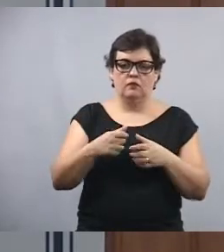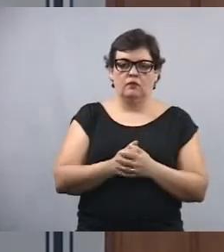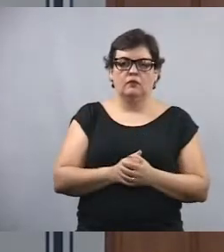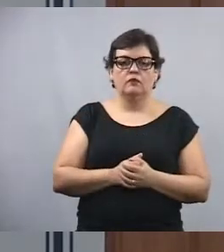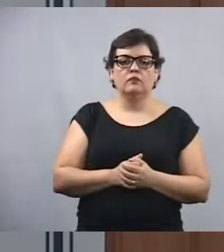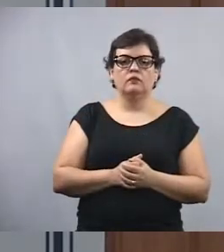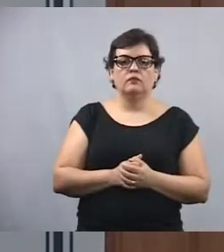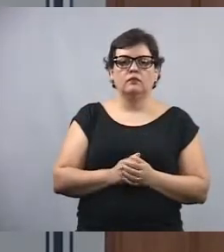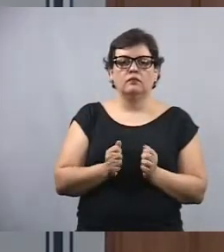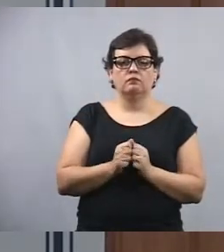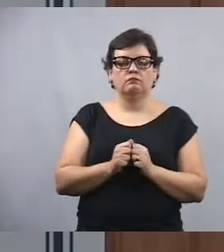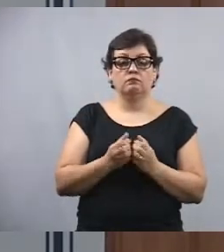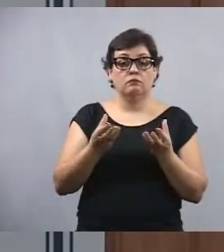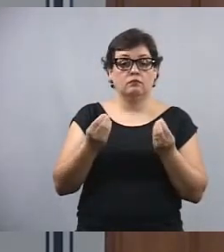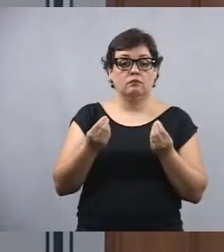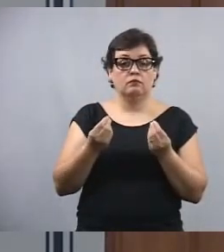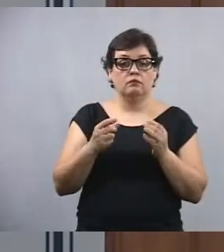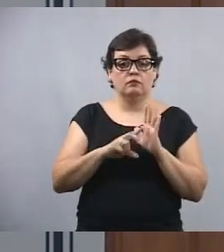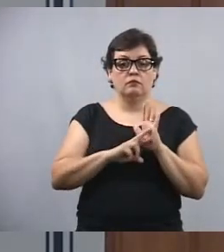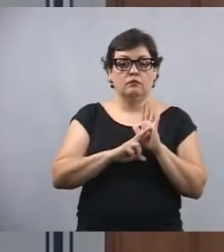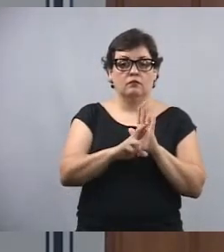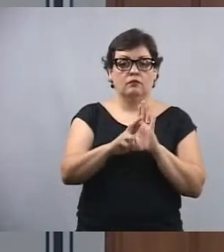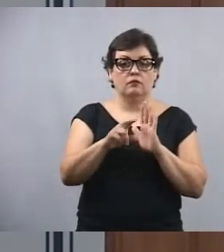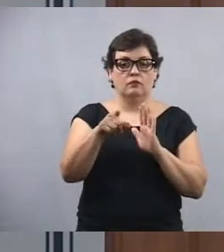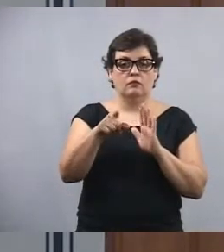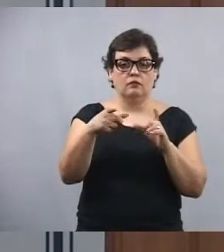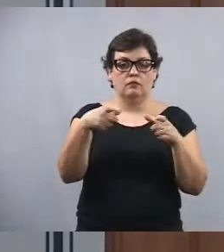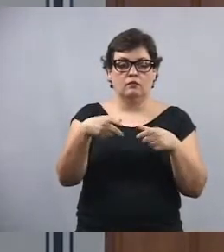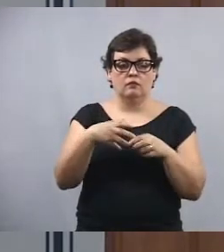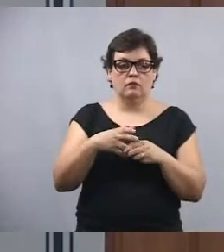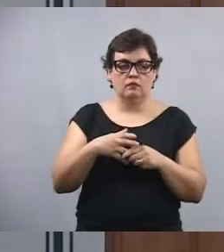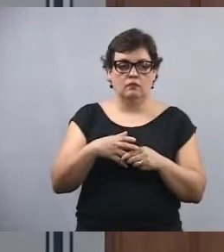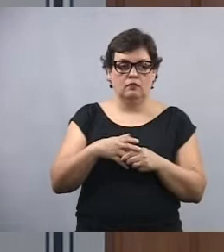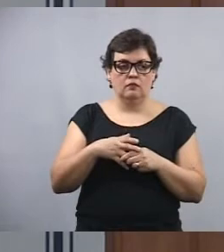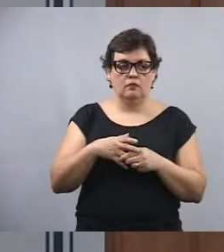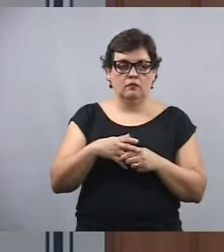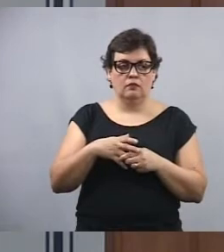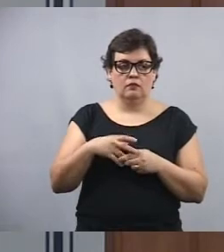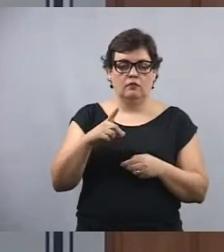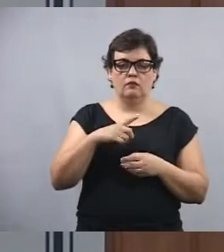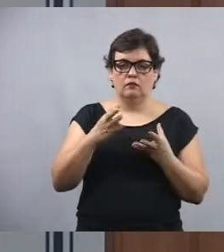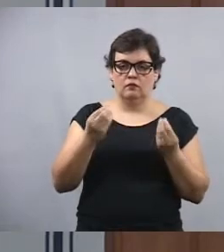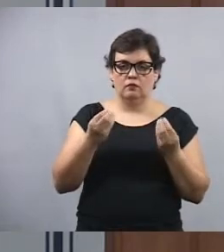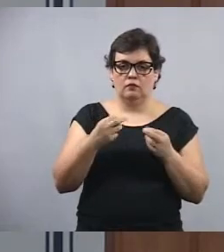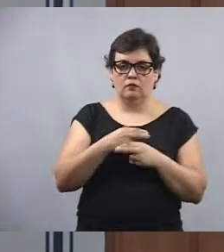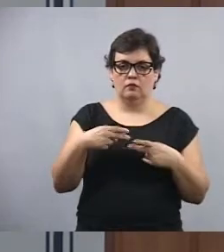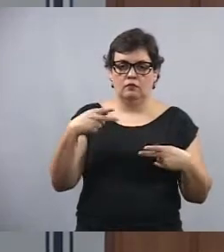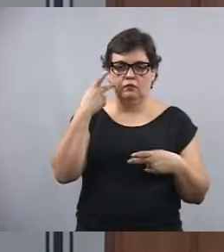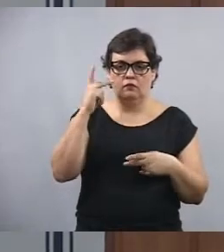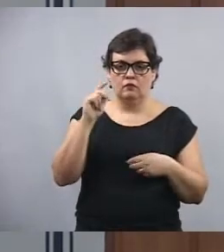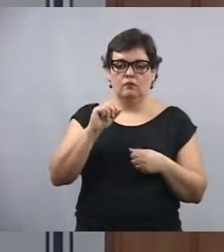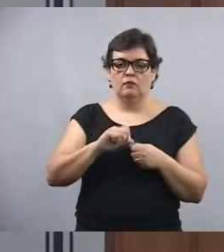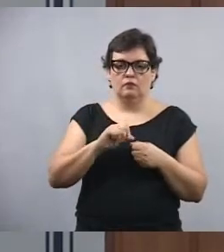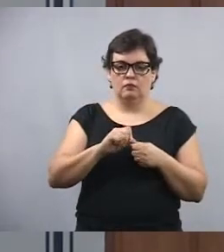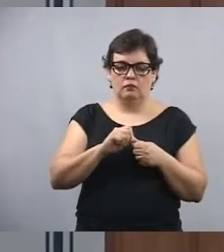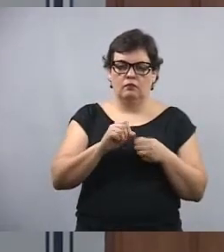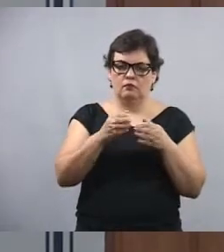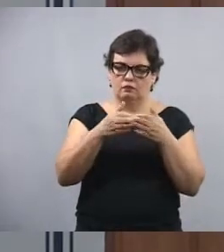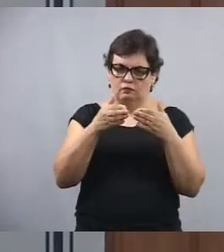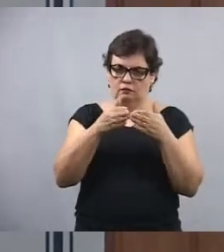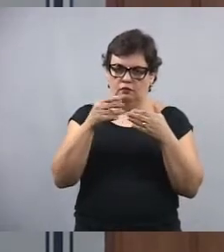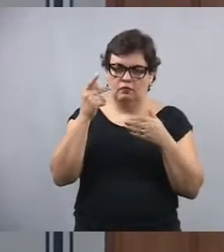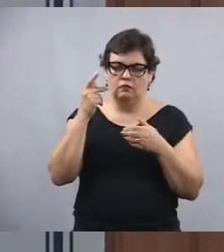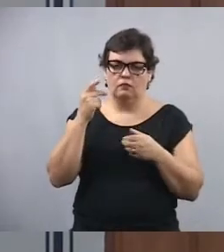tantos representantes naquela região, ainda há o que se fazer, há o que se cobrar do